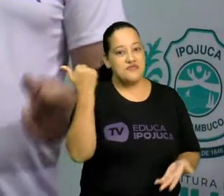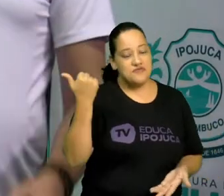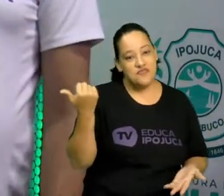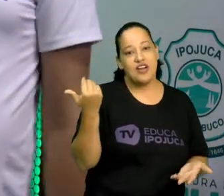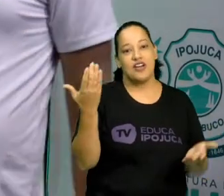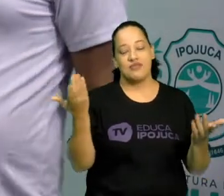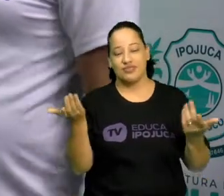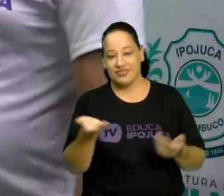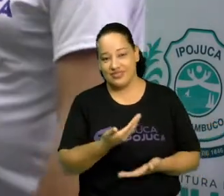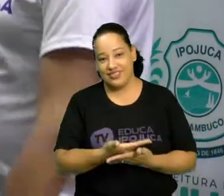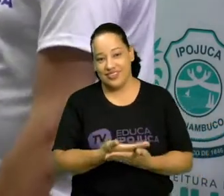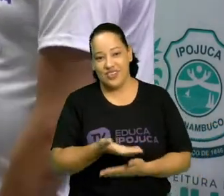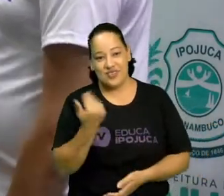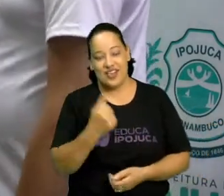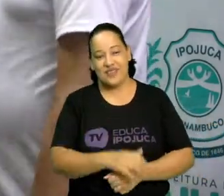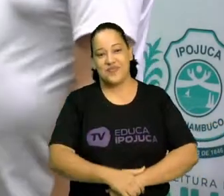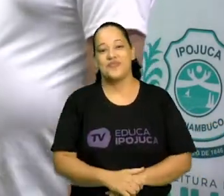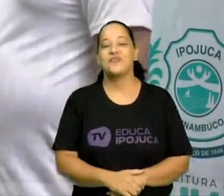Então vamos lá.